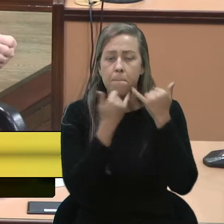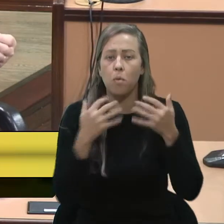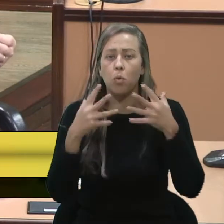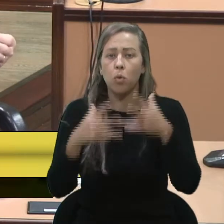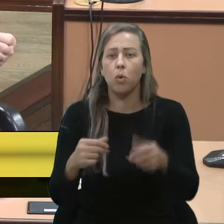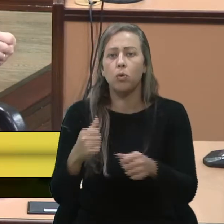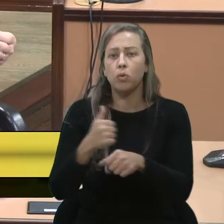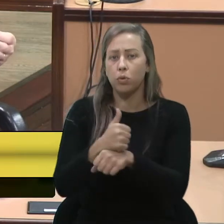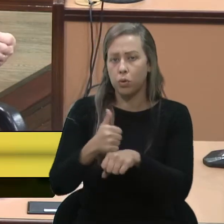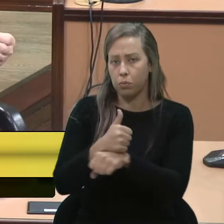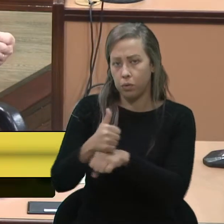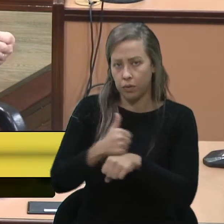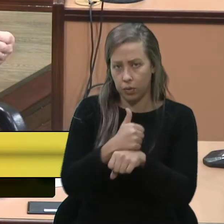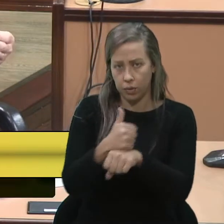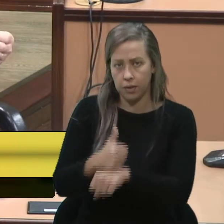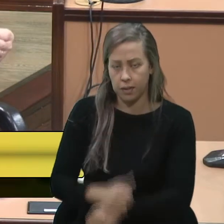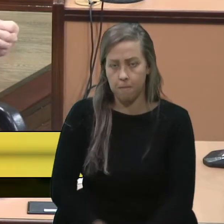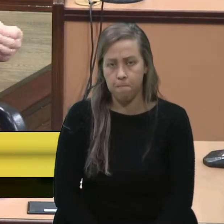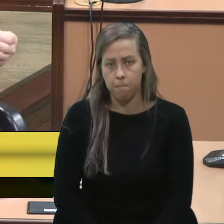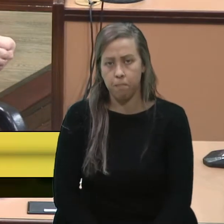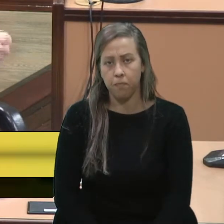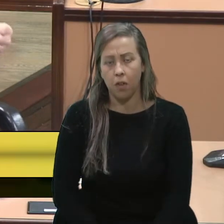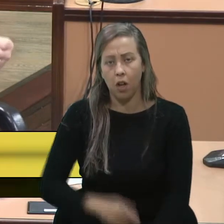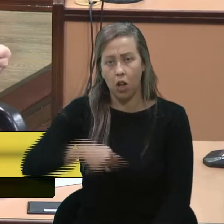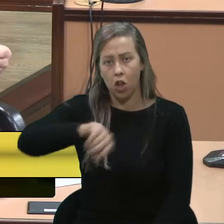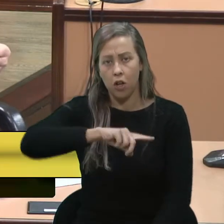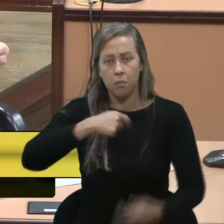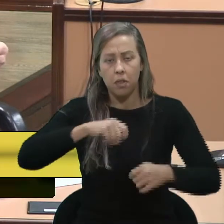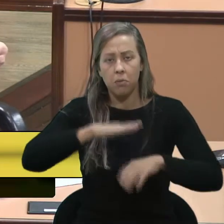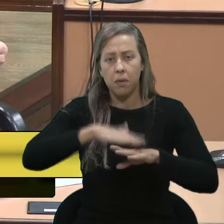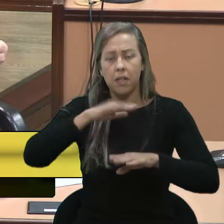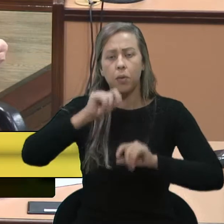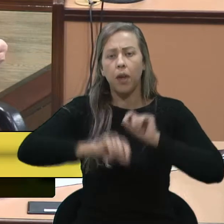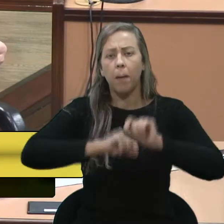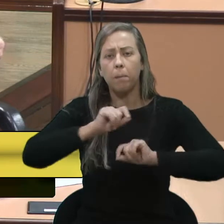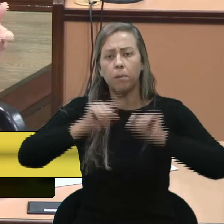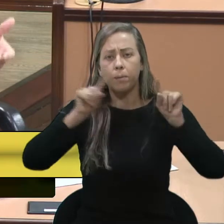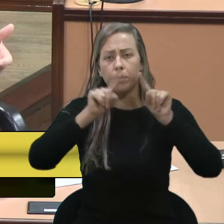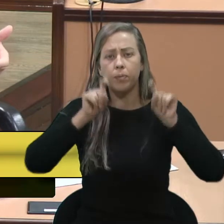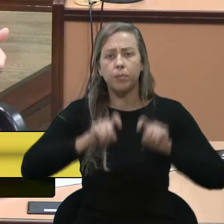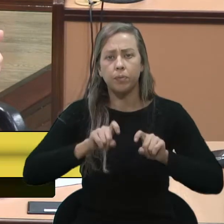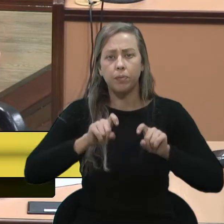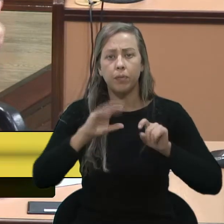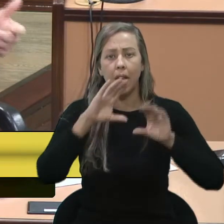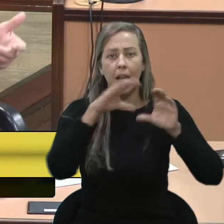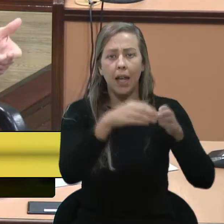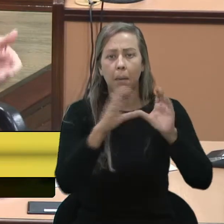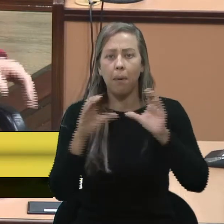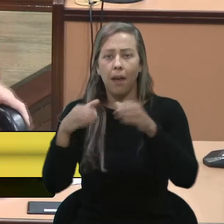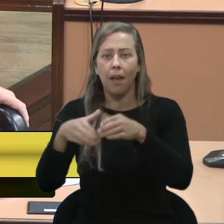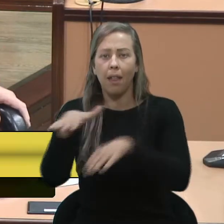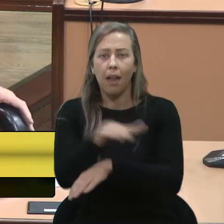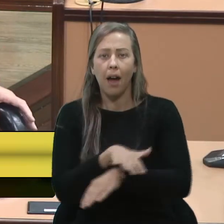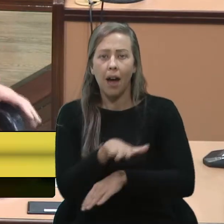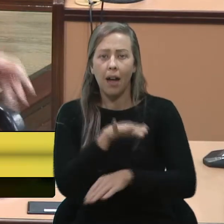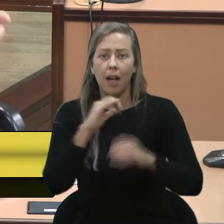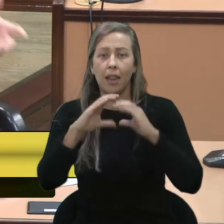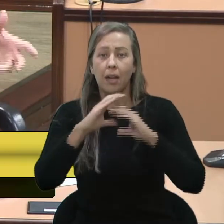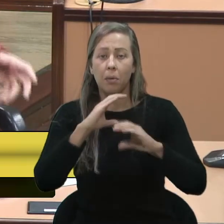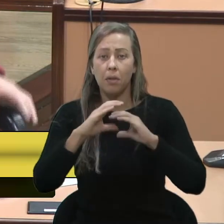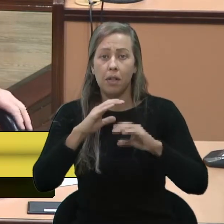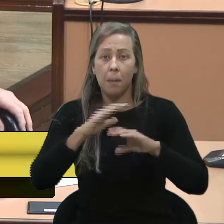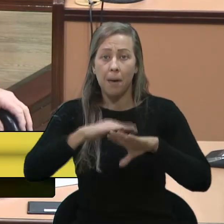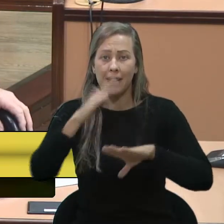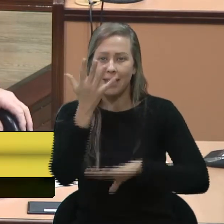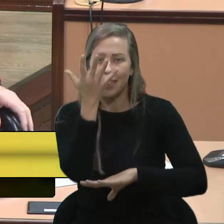profissões. E nós precisamos, cada vez mais, ter equipes de comunicação com mais